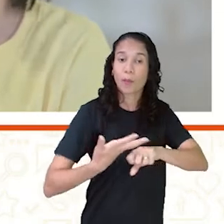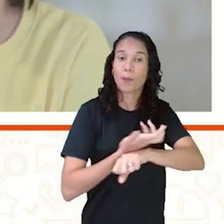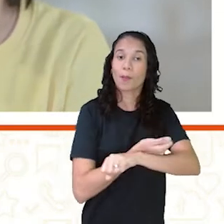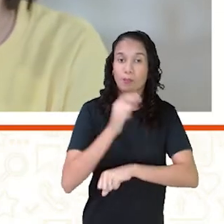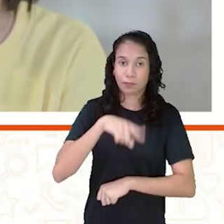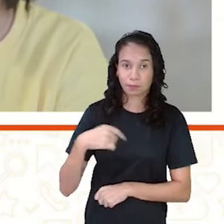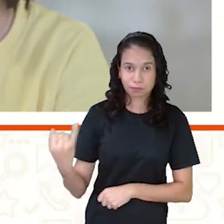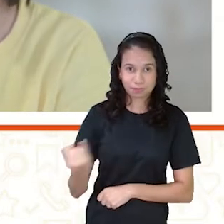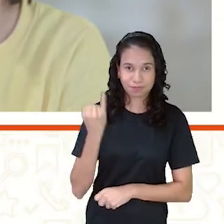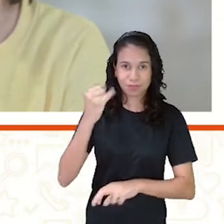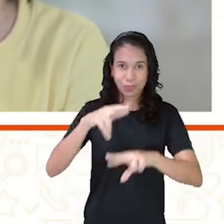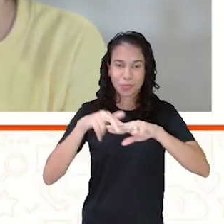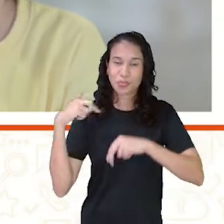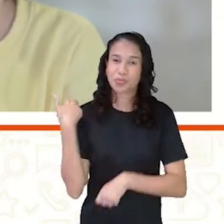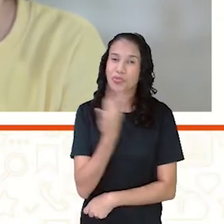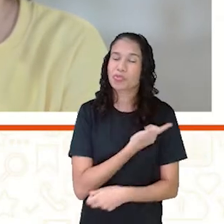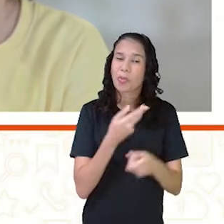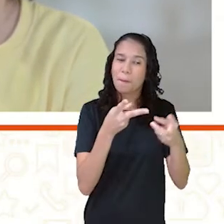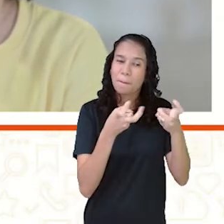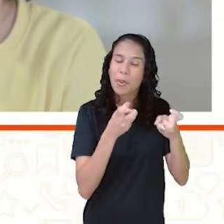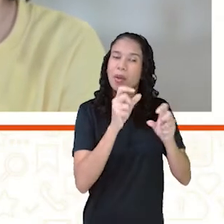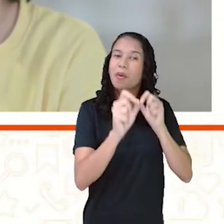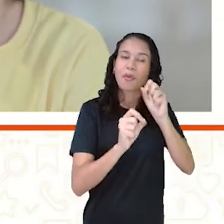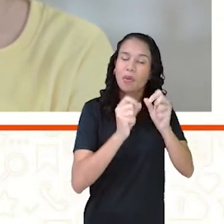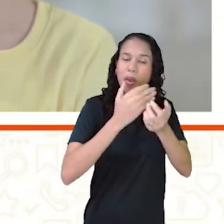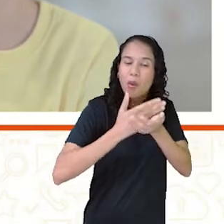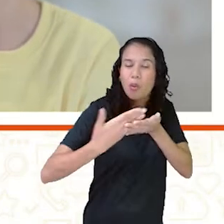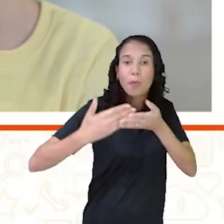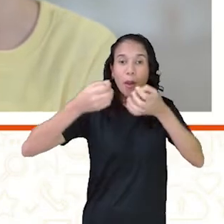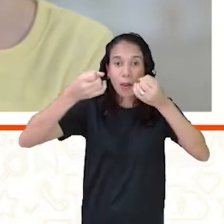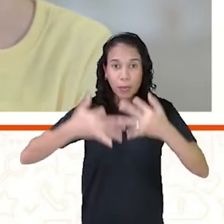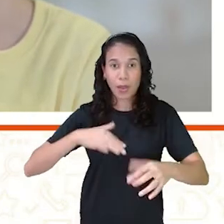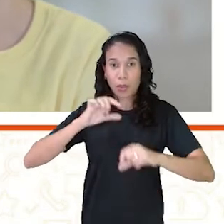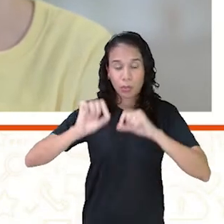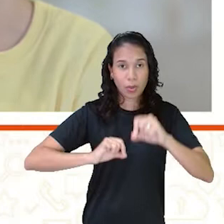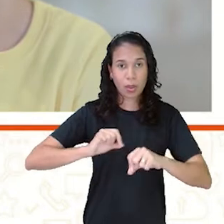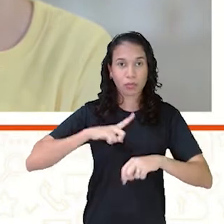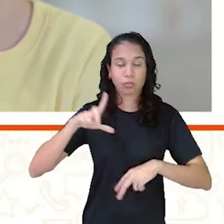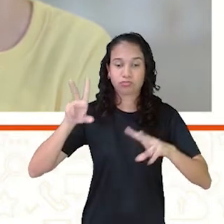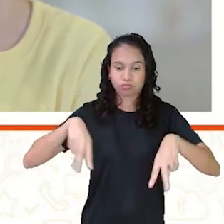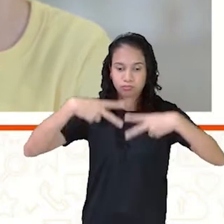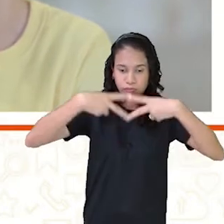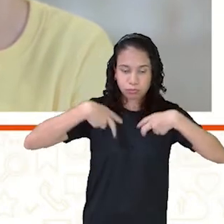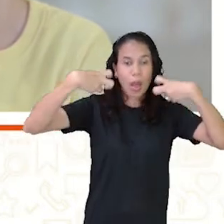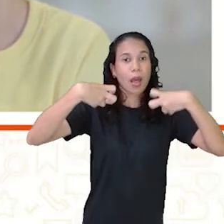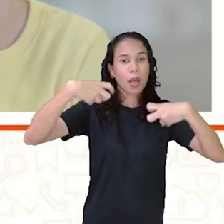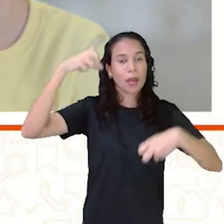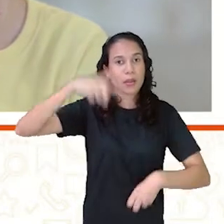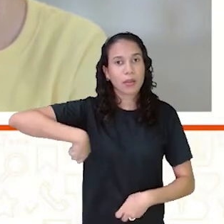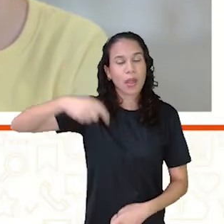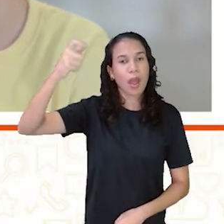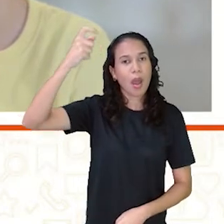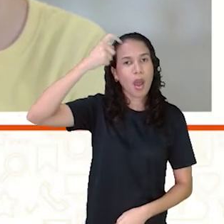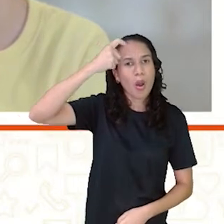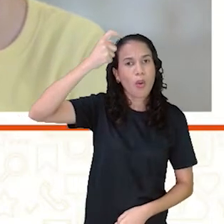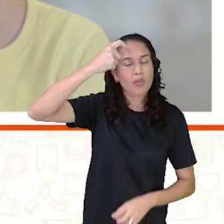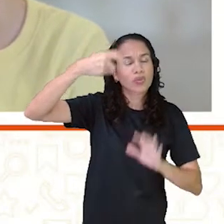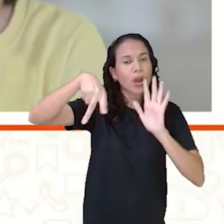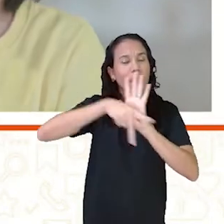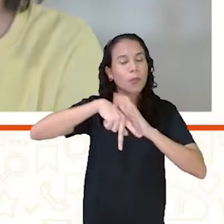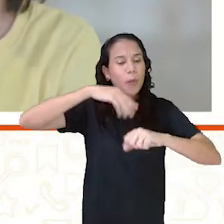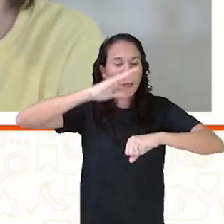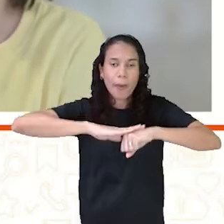importantes. E aí a gente tem, vamos começar falando da autoconsciência. A gente tem autoconsciência como elemento